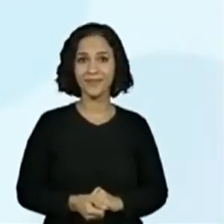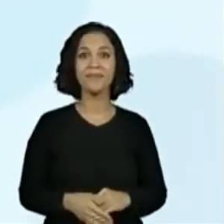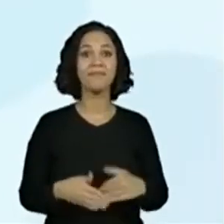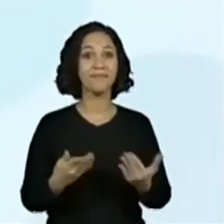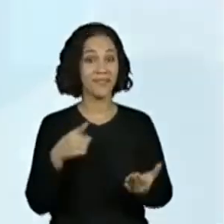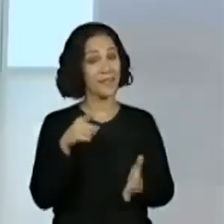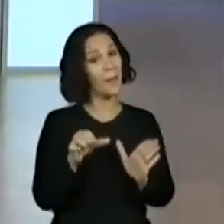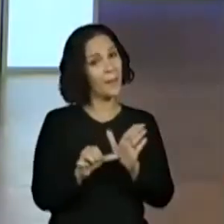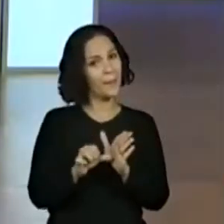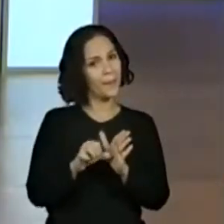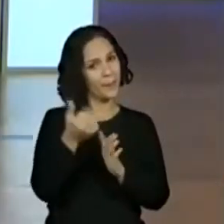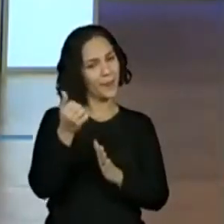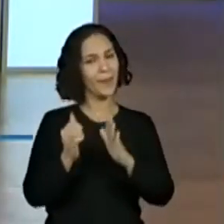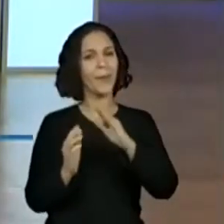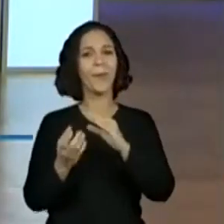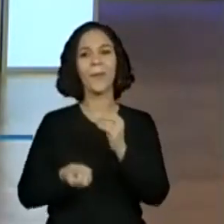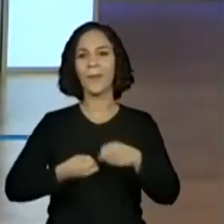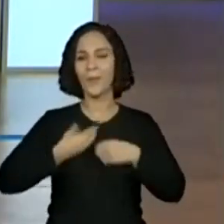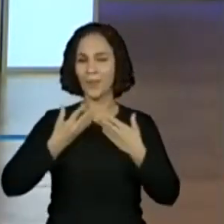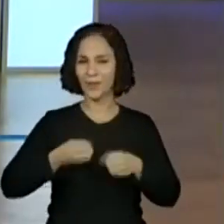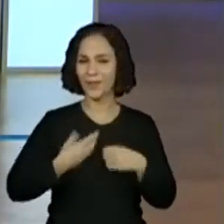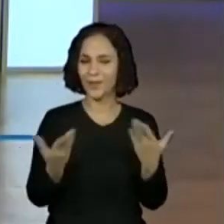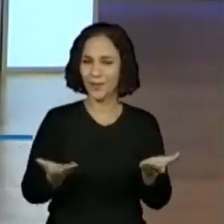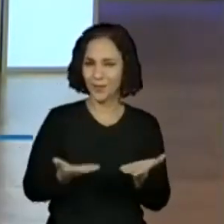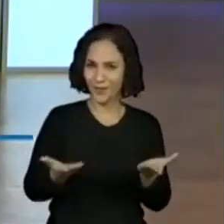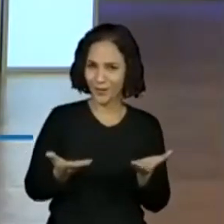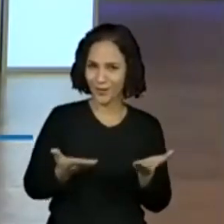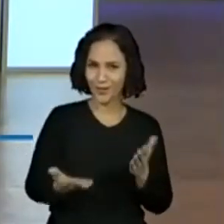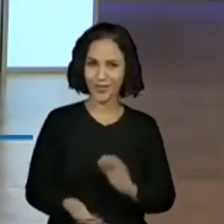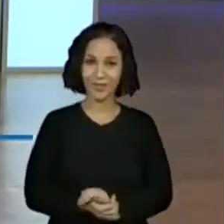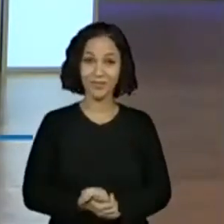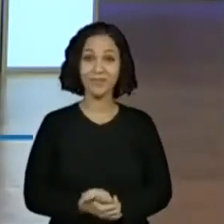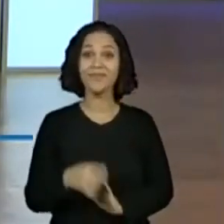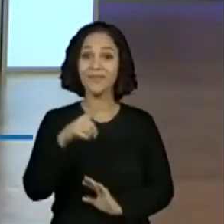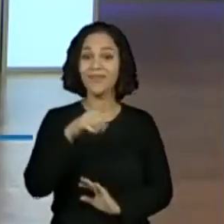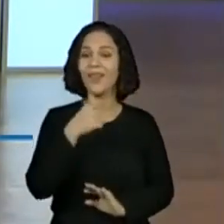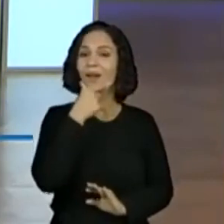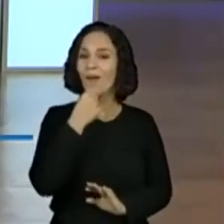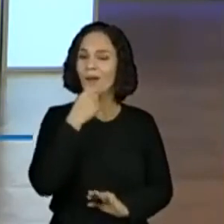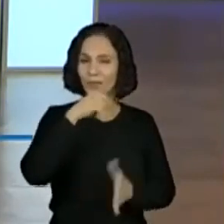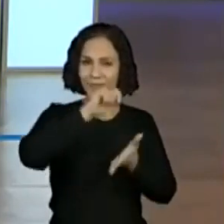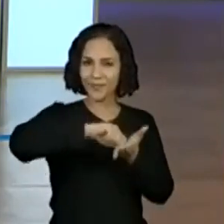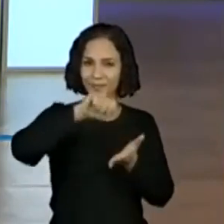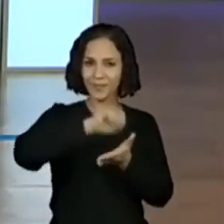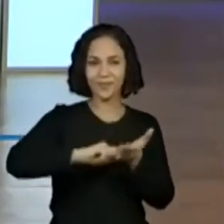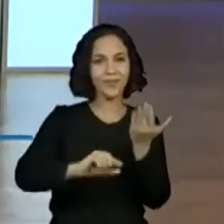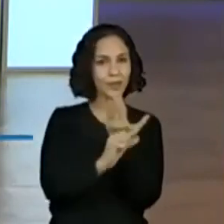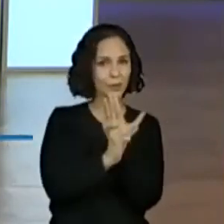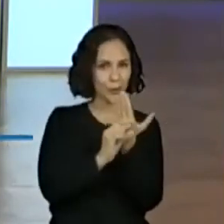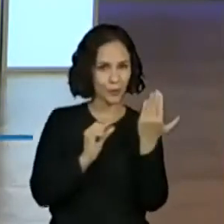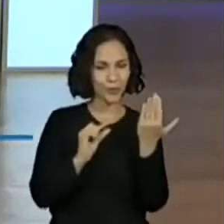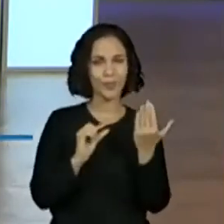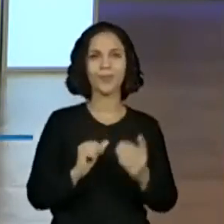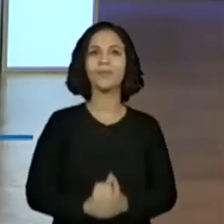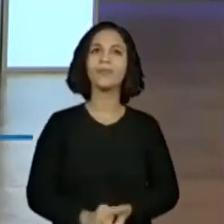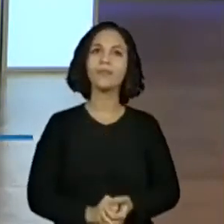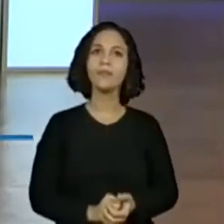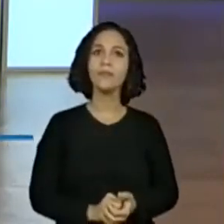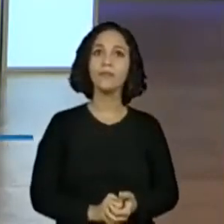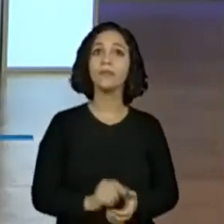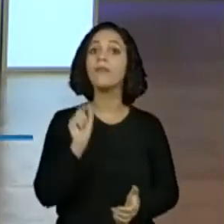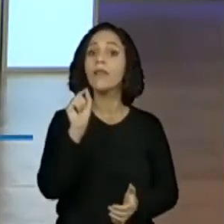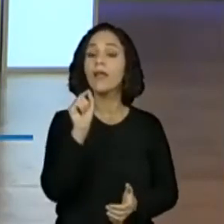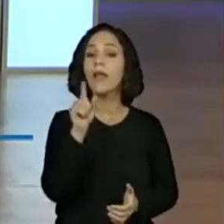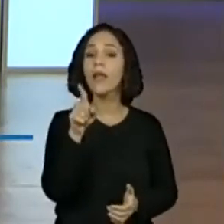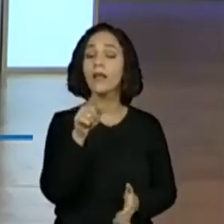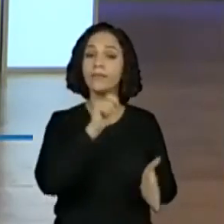primeiro poema. E esse autor, até deixar um destaque, o